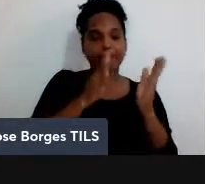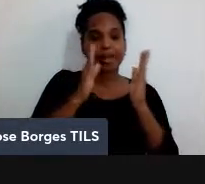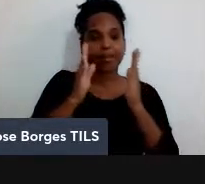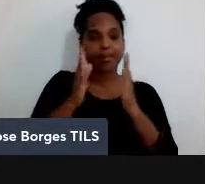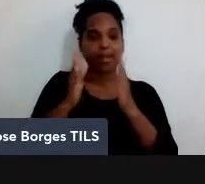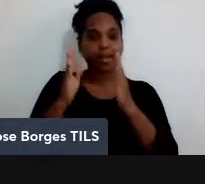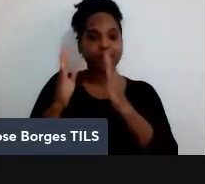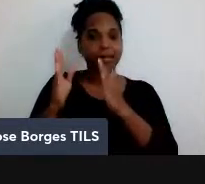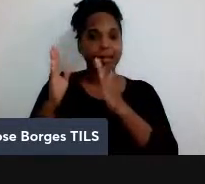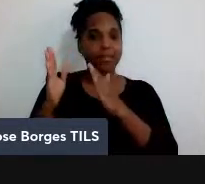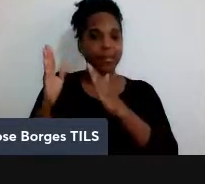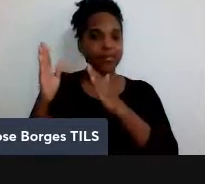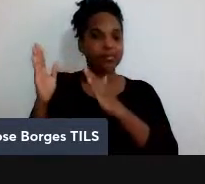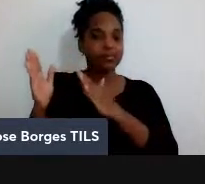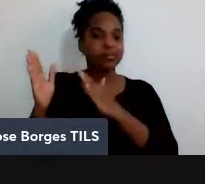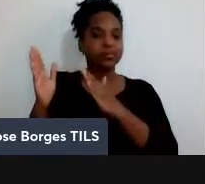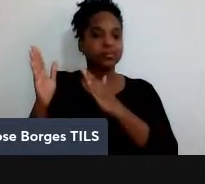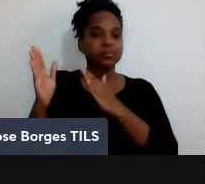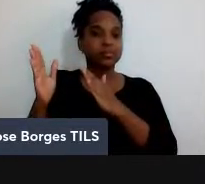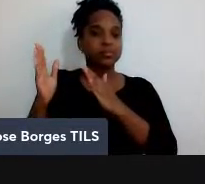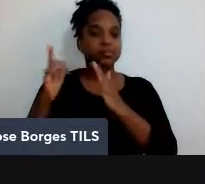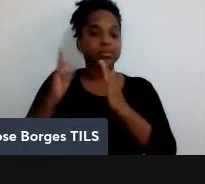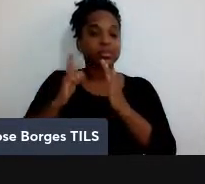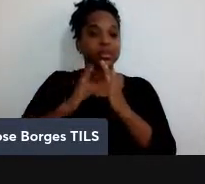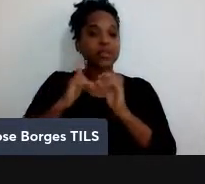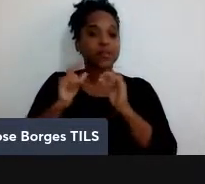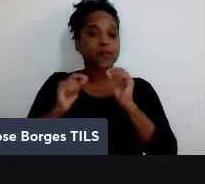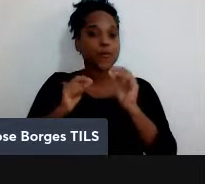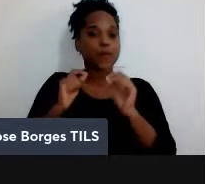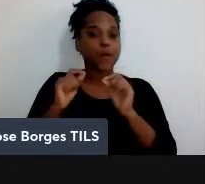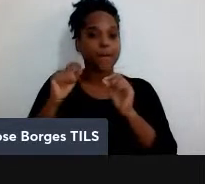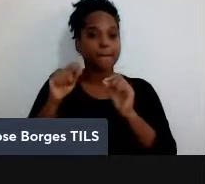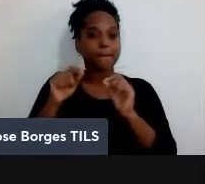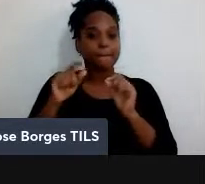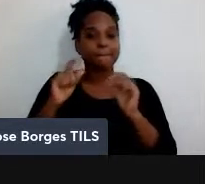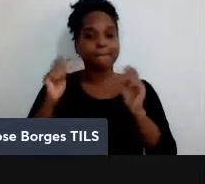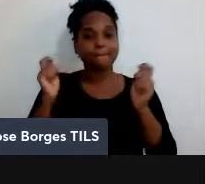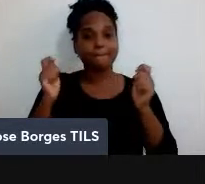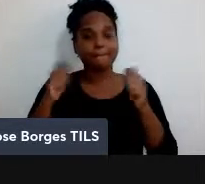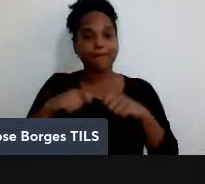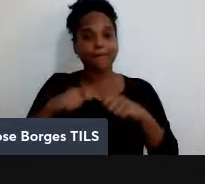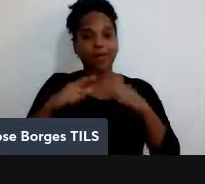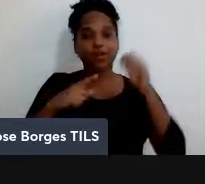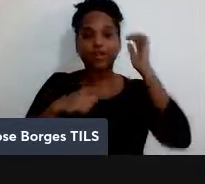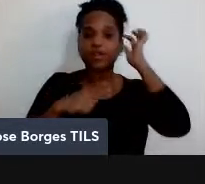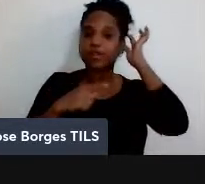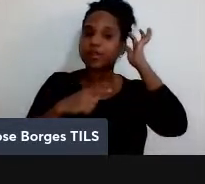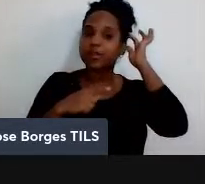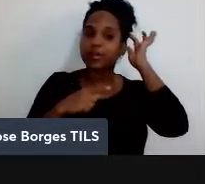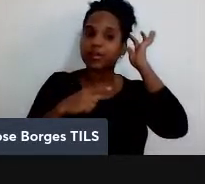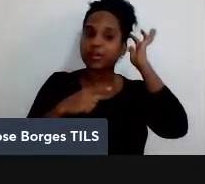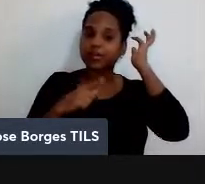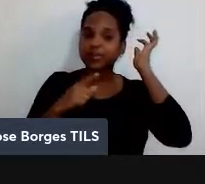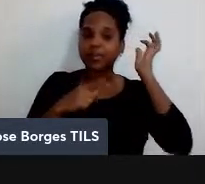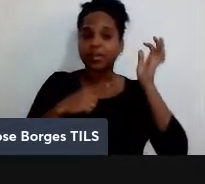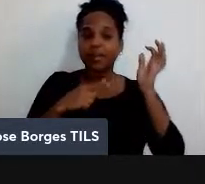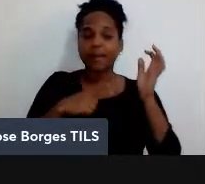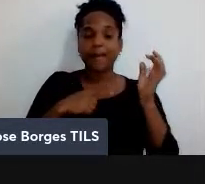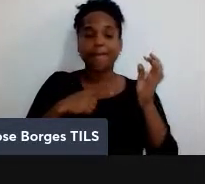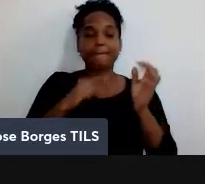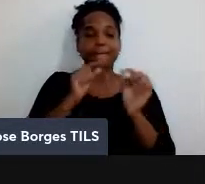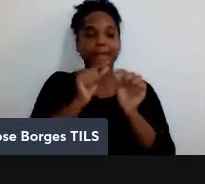e uns. Mas ela tem ao seu favor o fato de que ela pode ter com o Bob um par de partículas emaranhadas